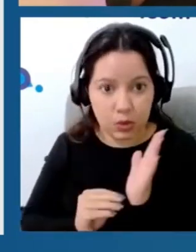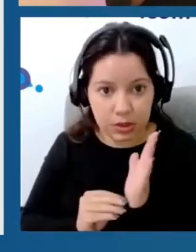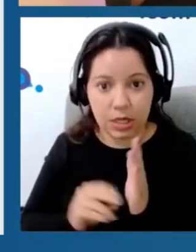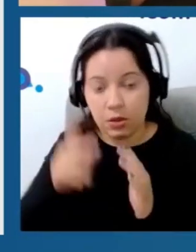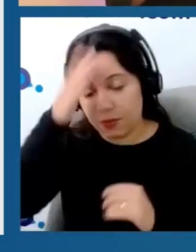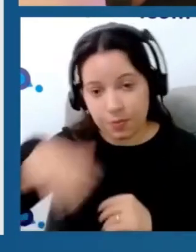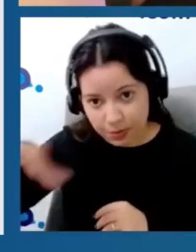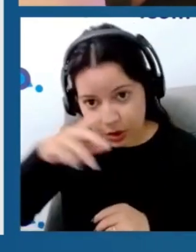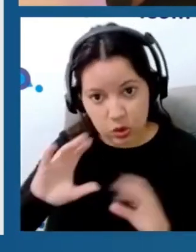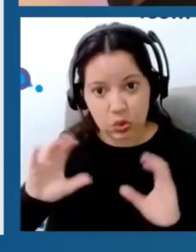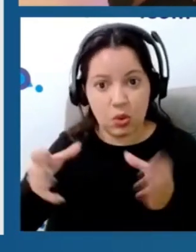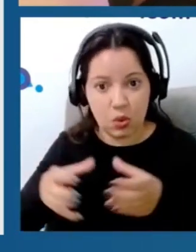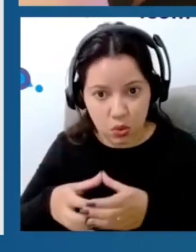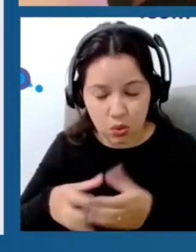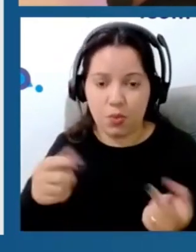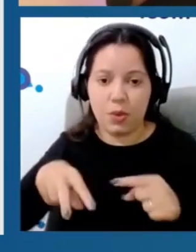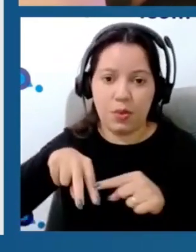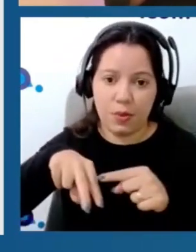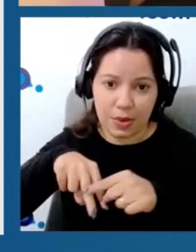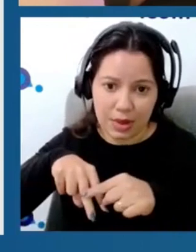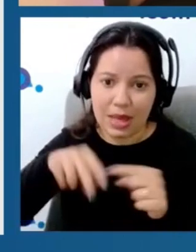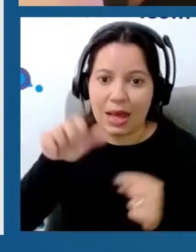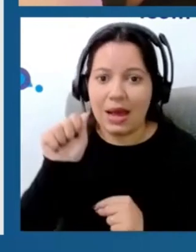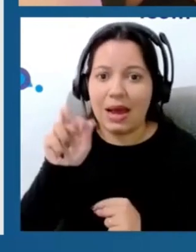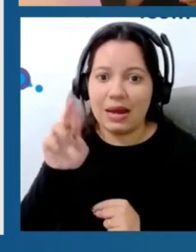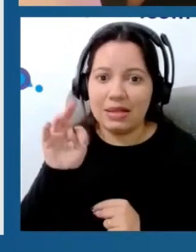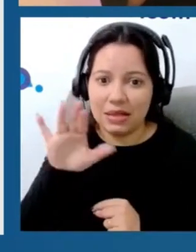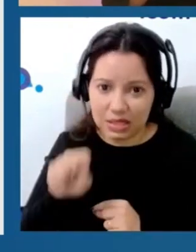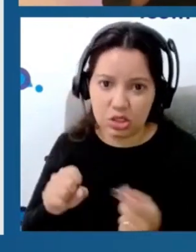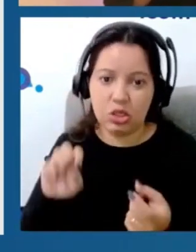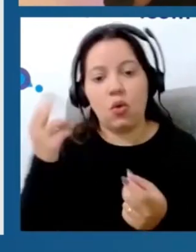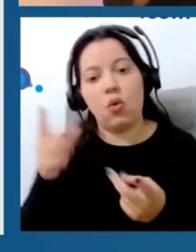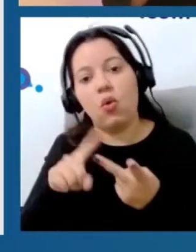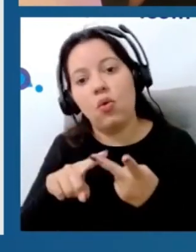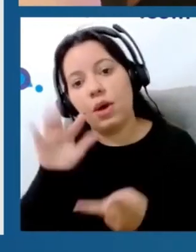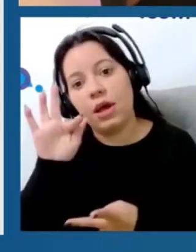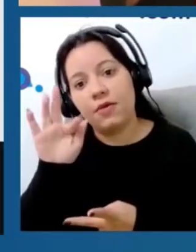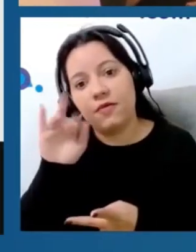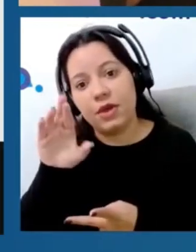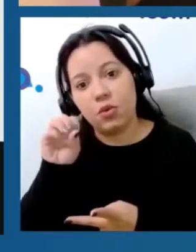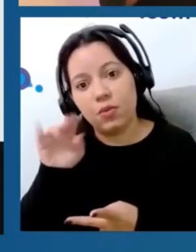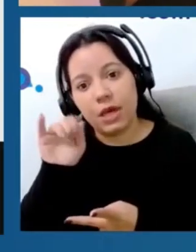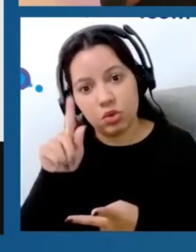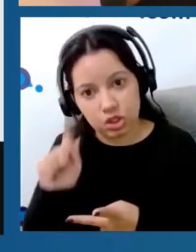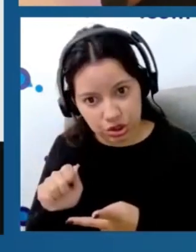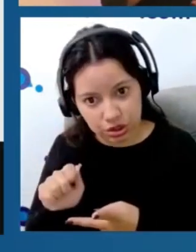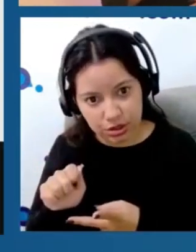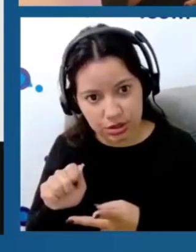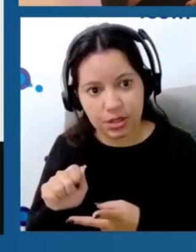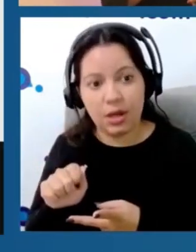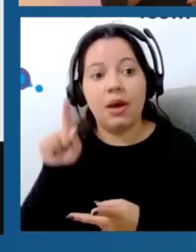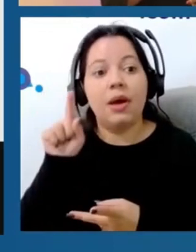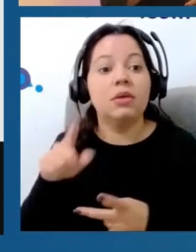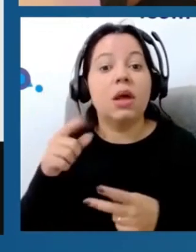clínicas de osteoartrite de joelho e de fibromialgia, que é o nosso plástico e nociceptivo, há uma redução